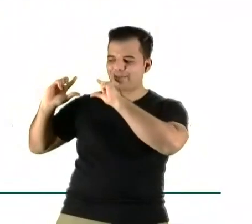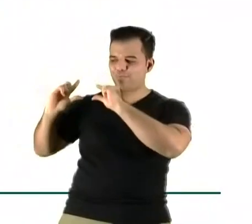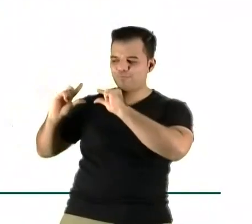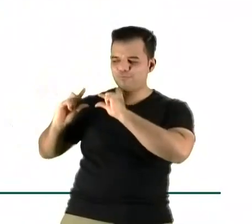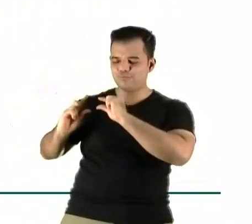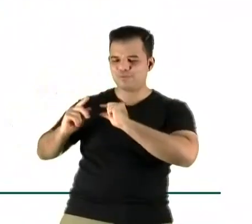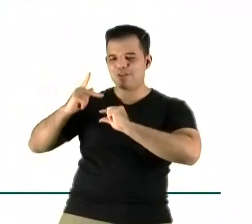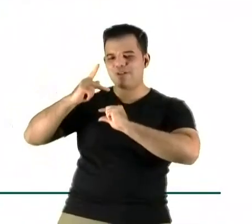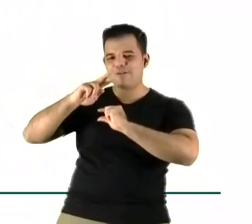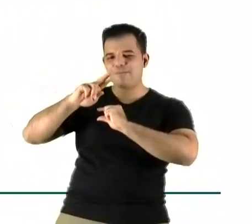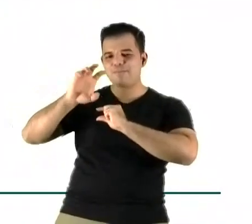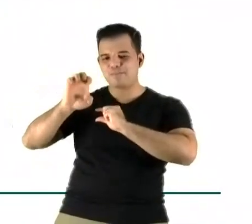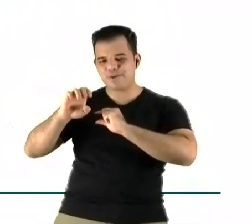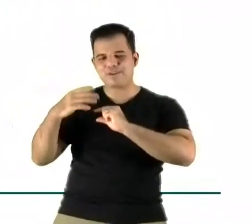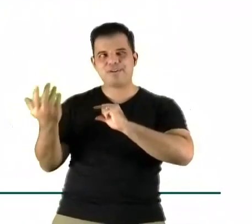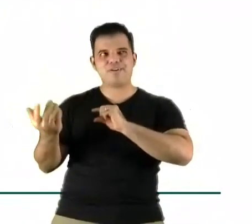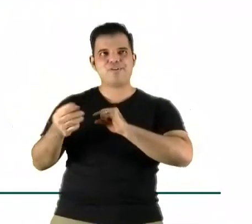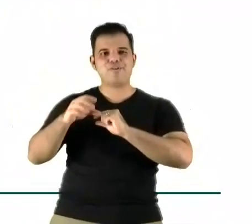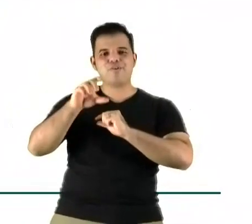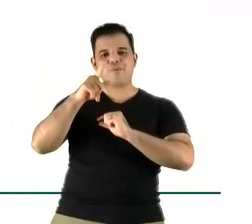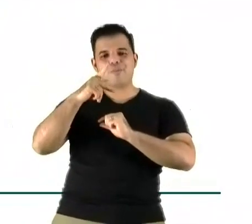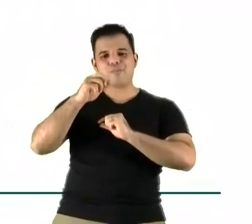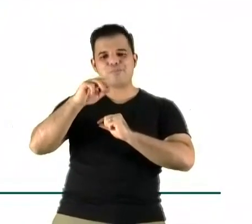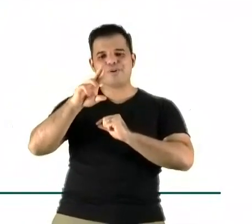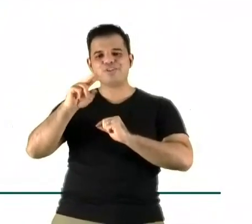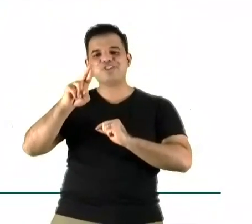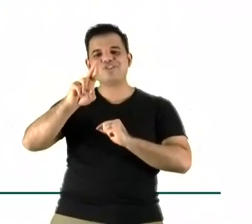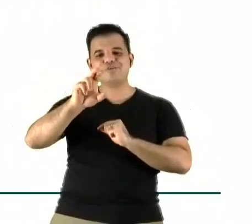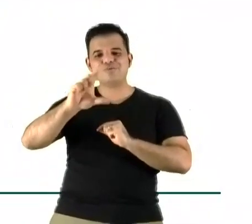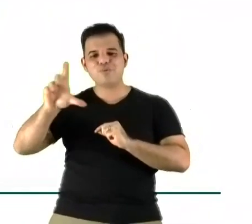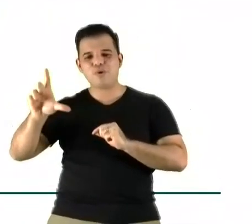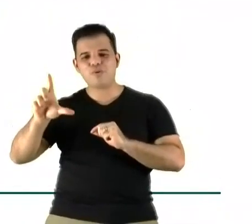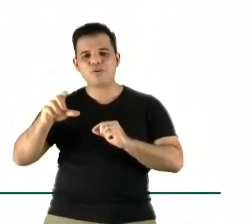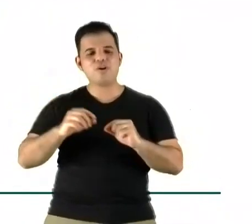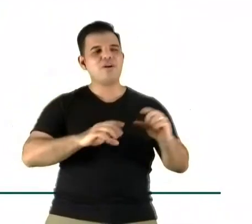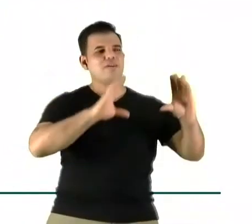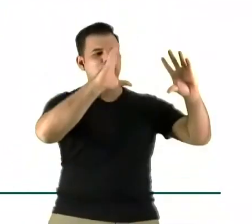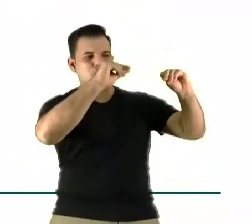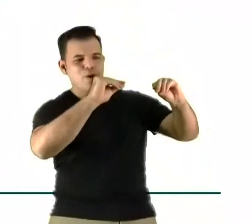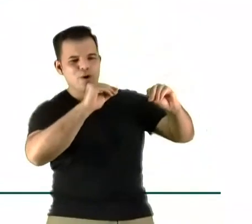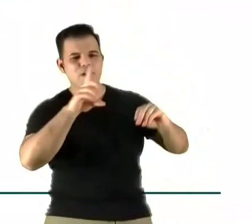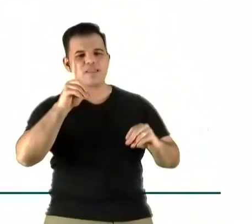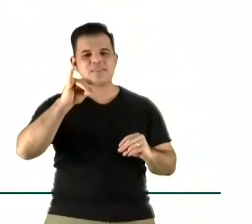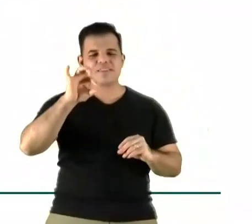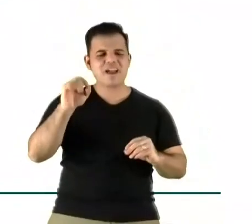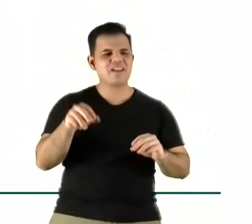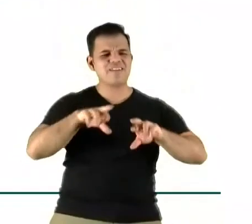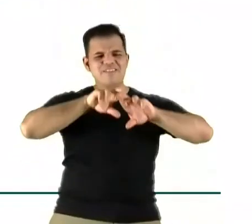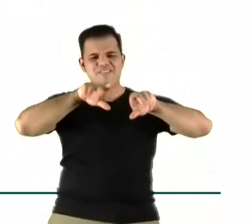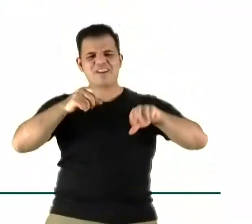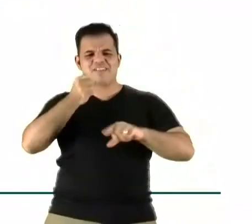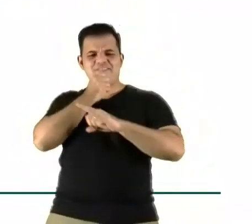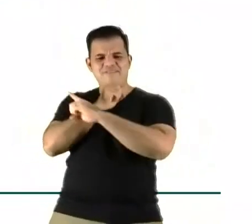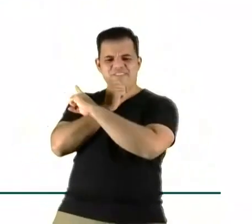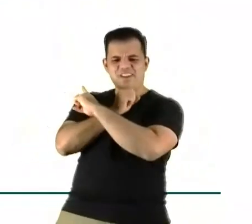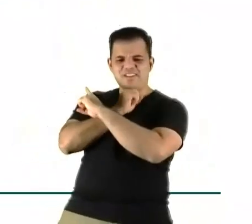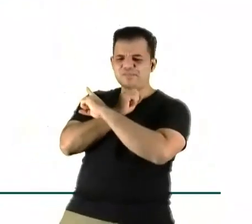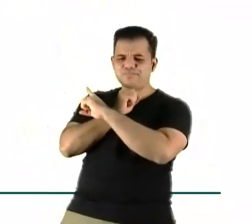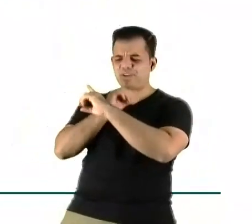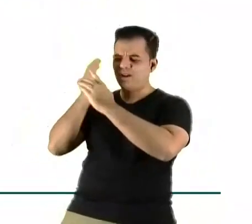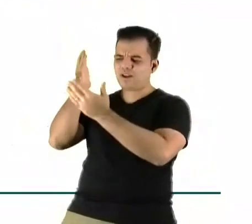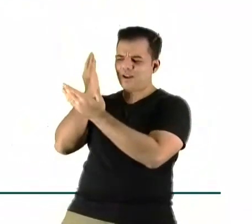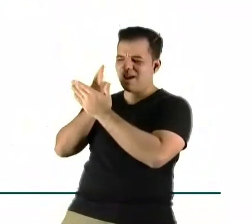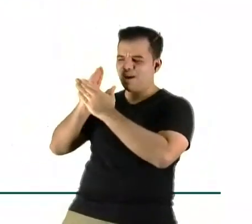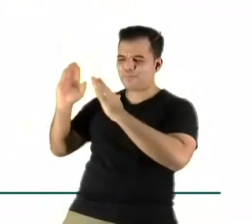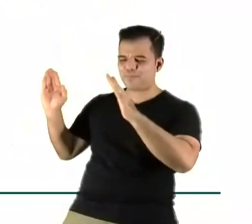entregas e off-ordai, forma de entrega. Isso tudo vai estar, vamos dizer, na